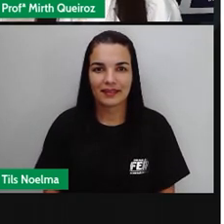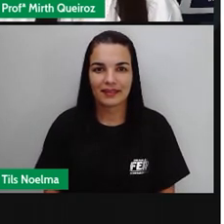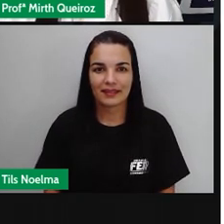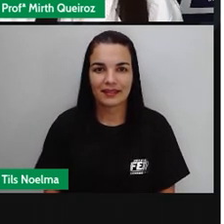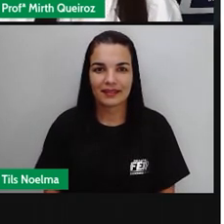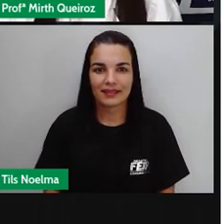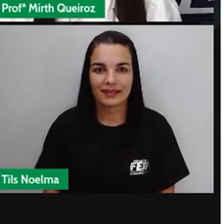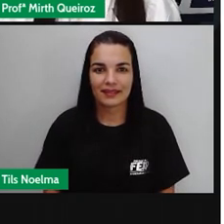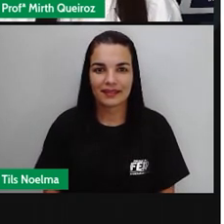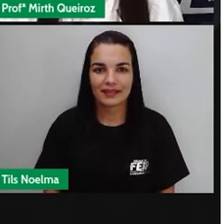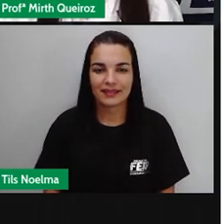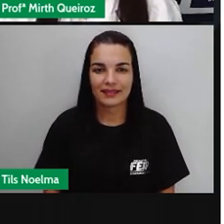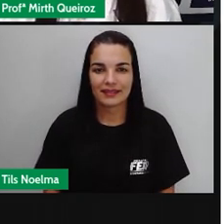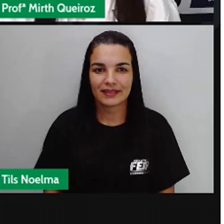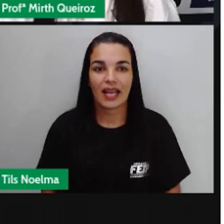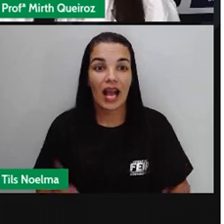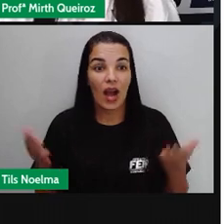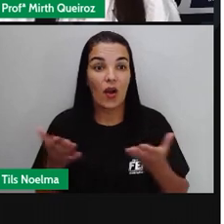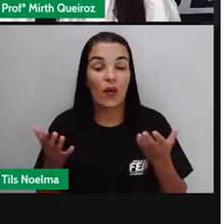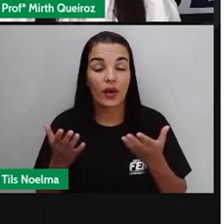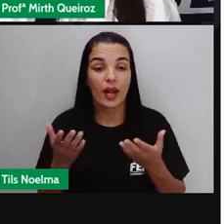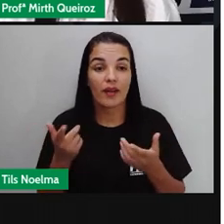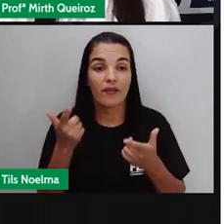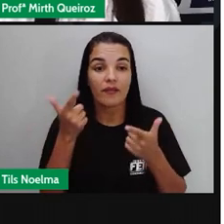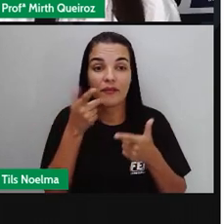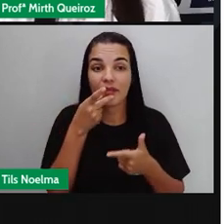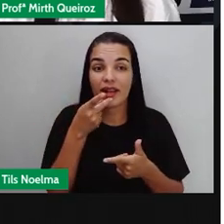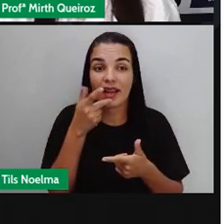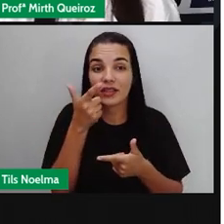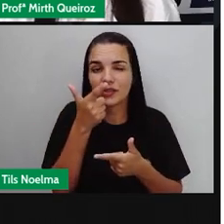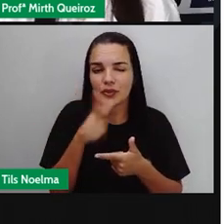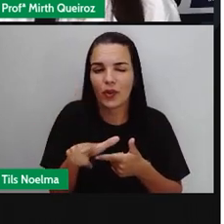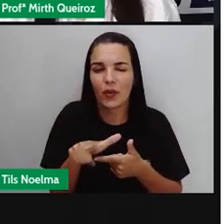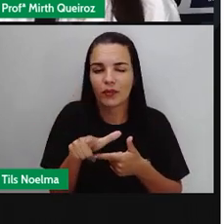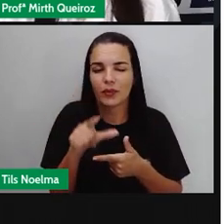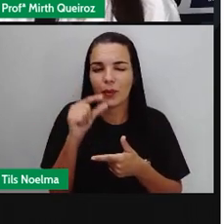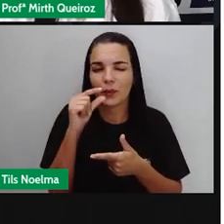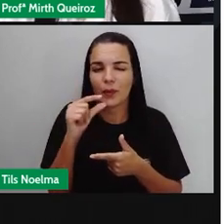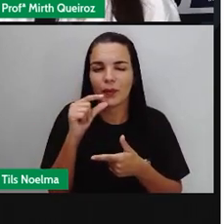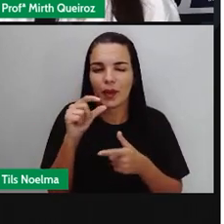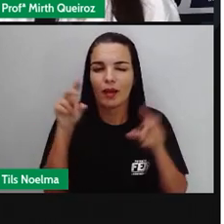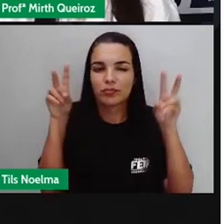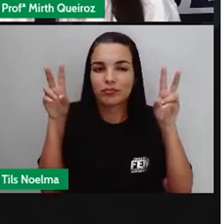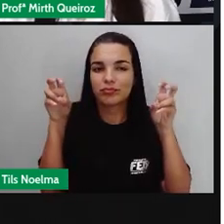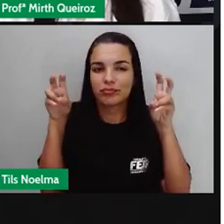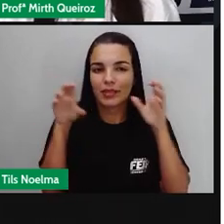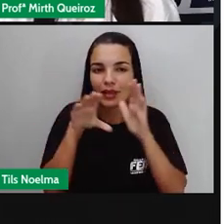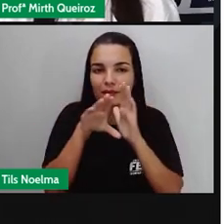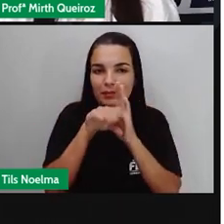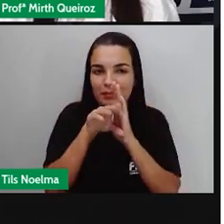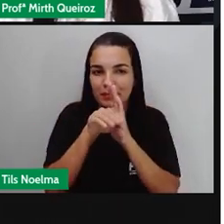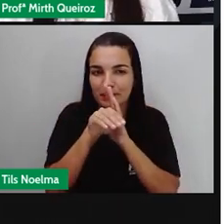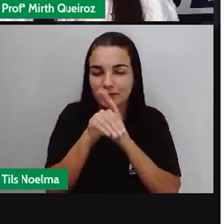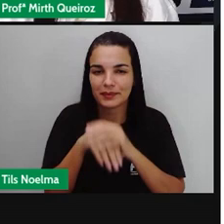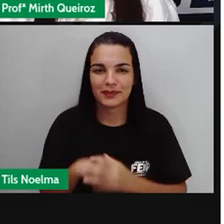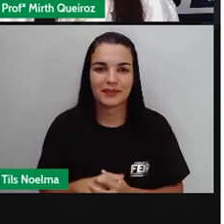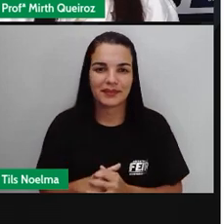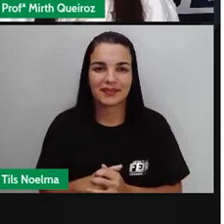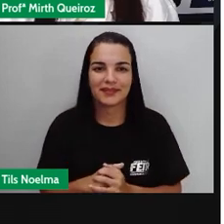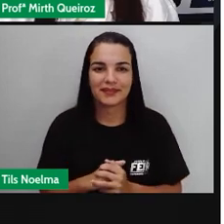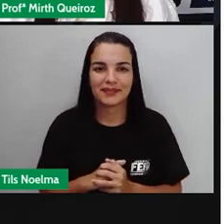Vamos falar de bactérias, vamos aí revisar um pouquinho desse assunto. Oi, pessoal!